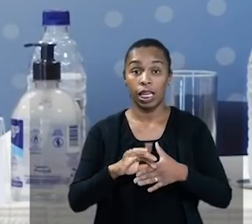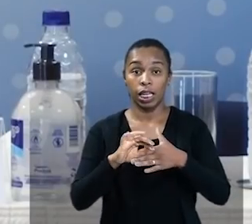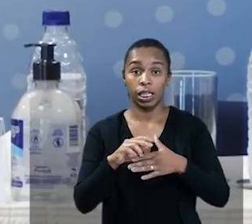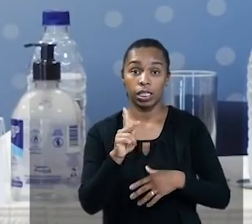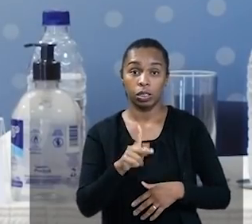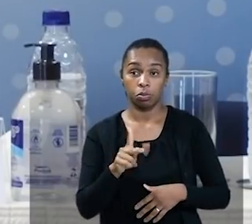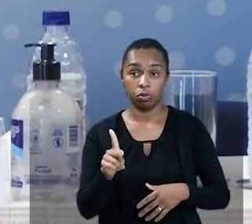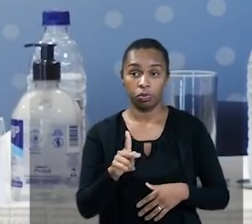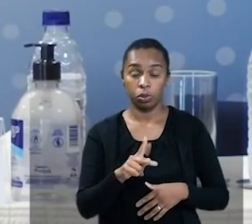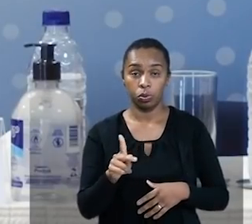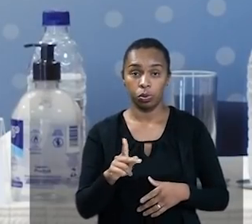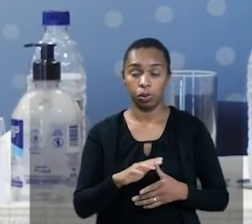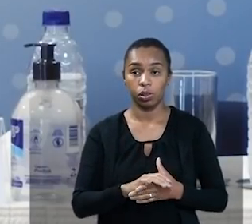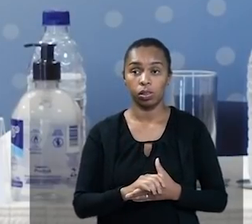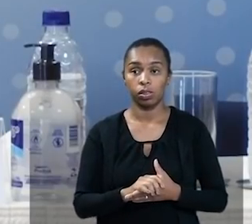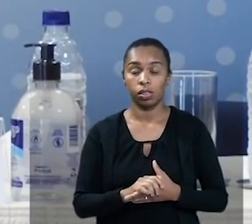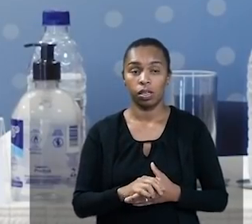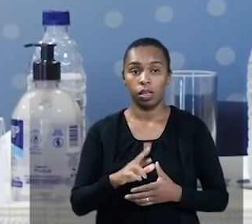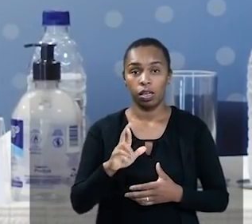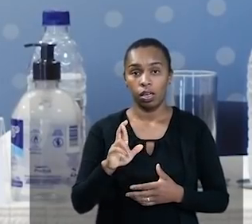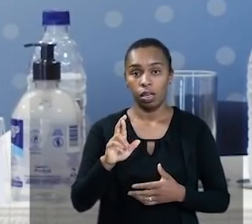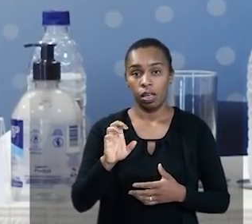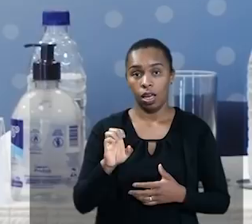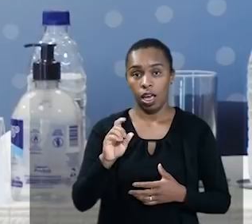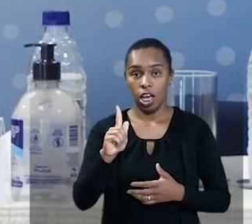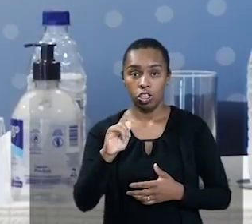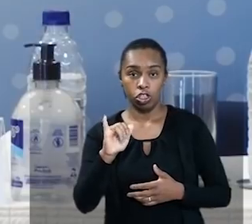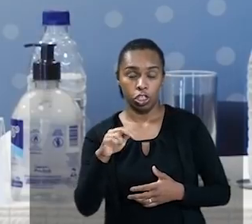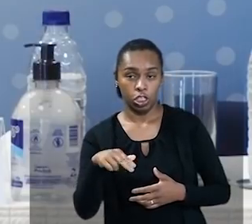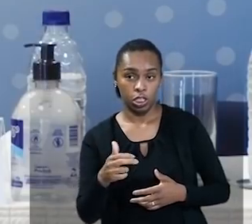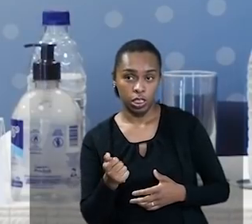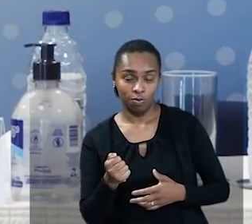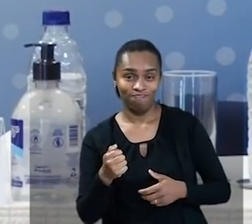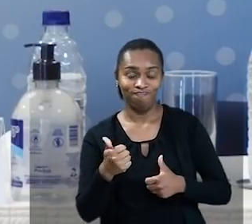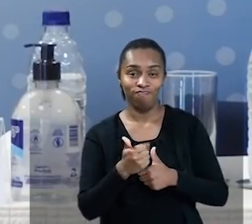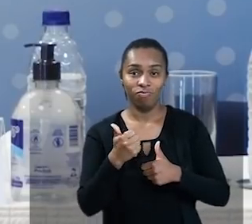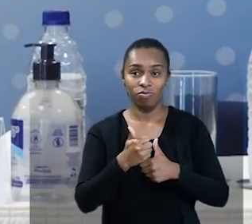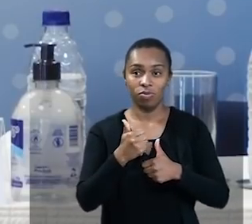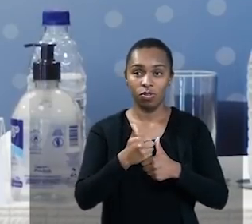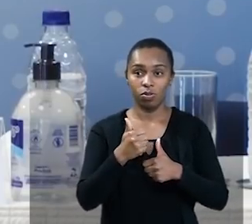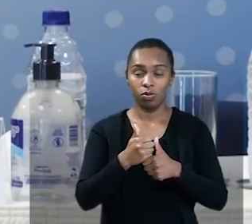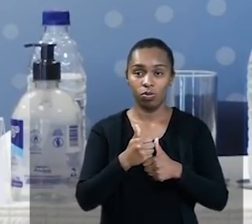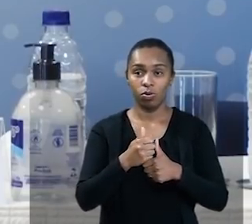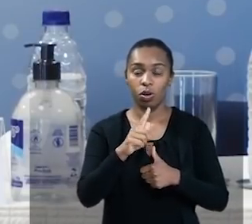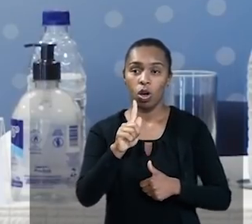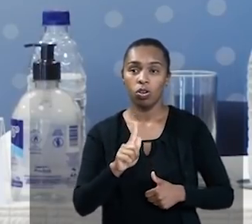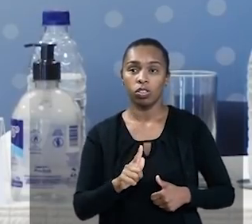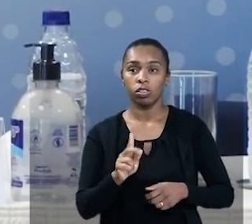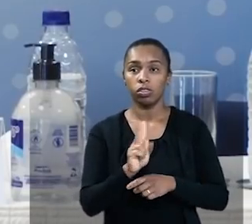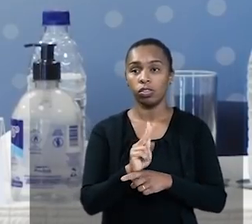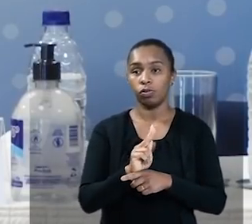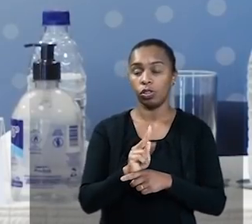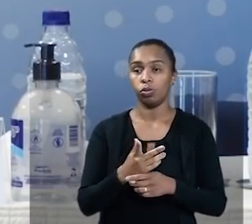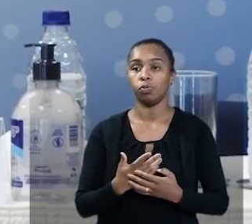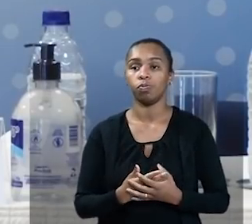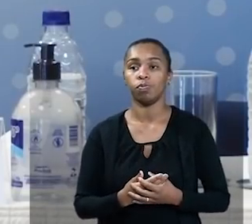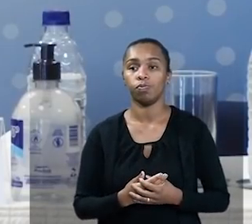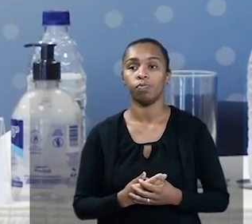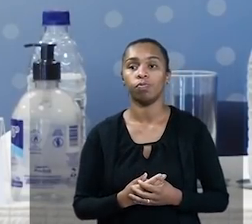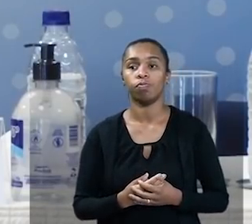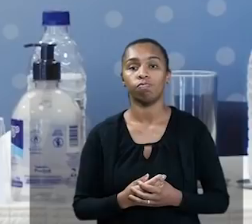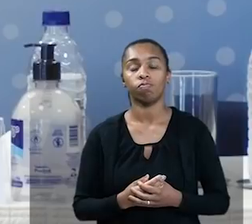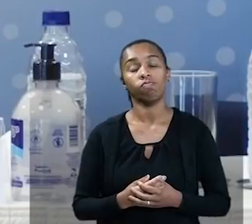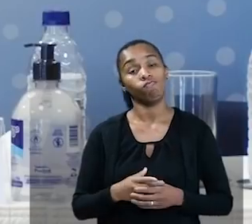professora Regina, né, Regina Silveira, que construiu um sistema de gerenciamento de vídeo, um portal de vídeo.